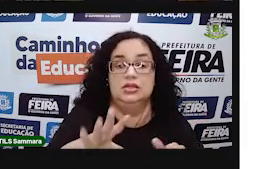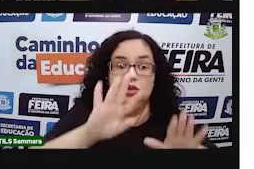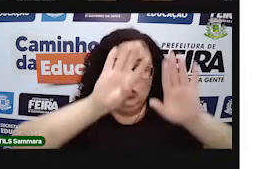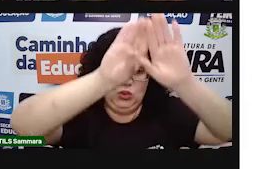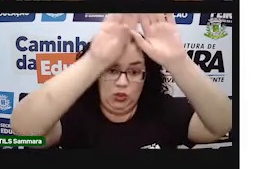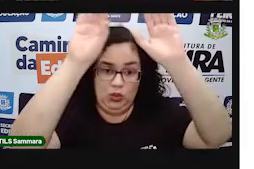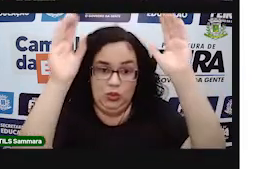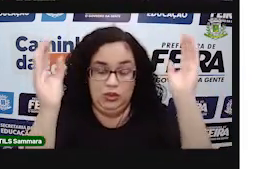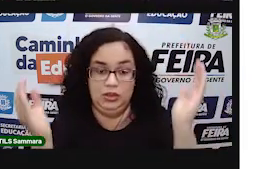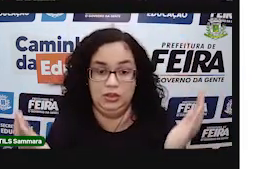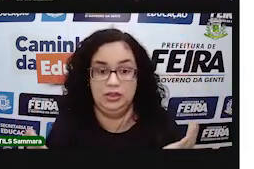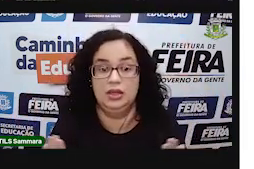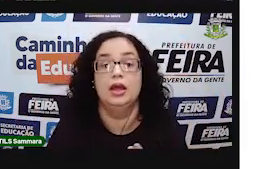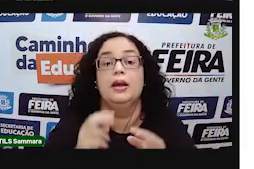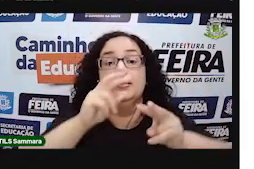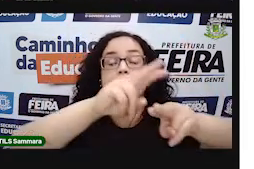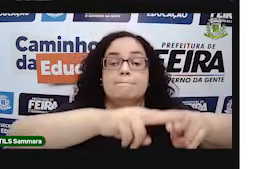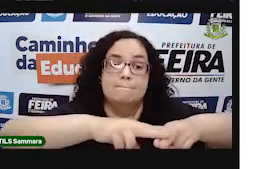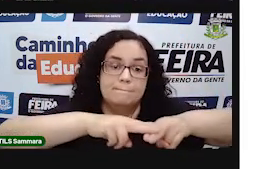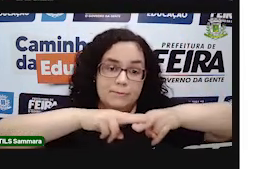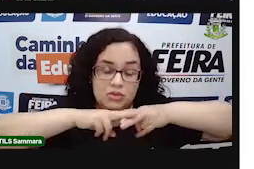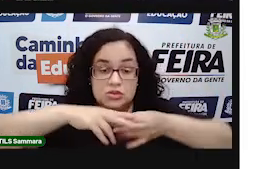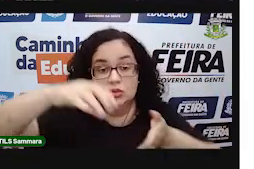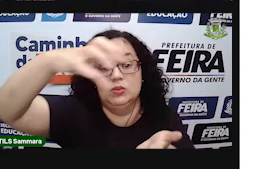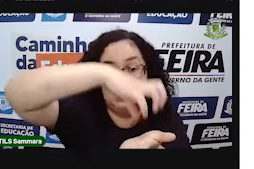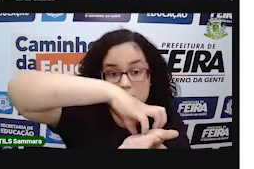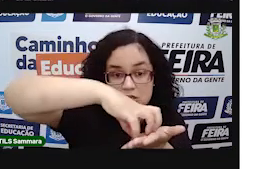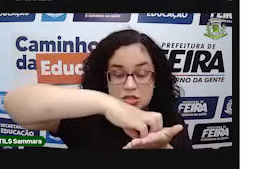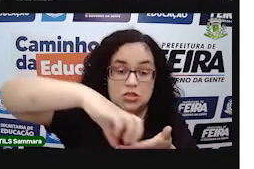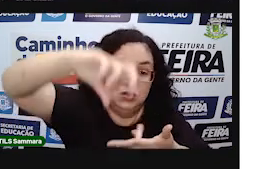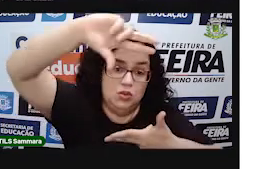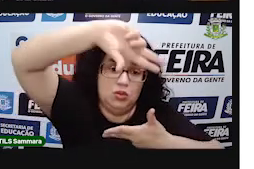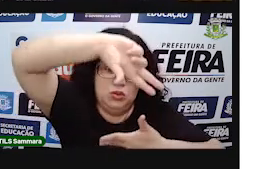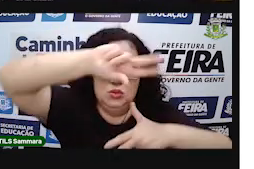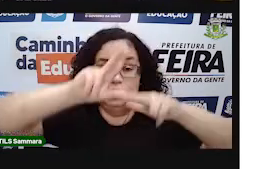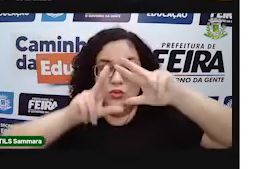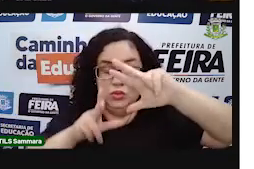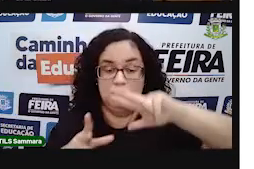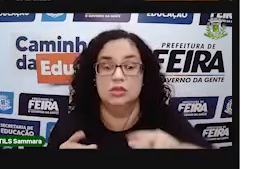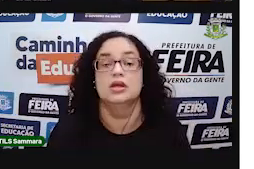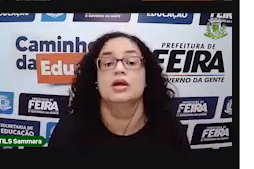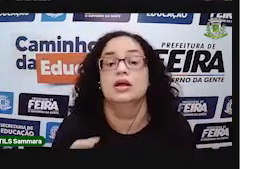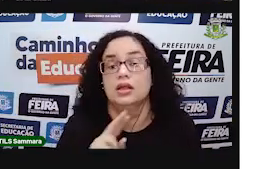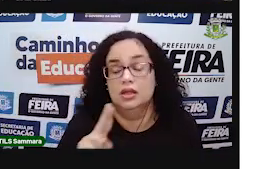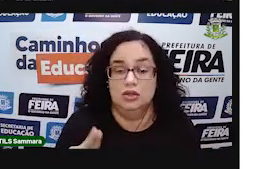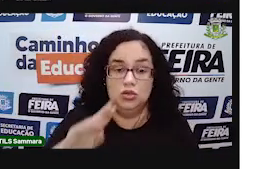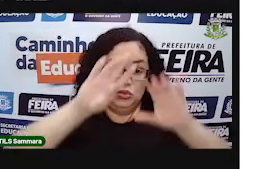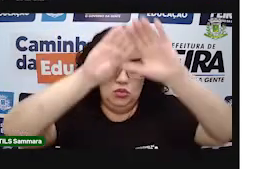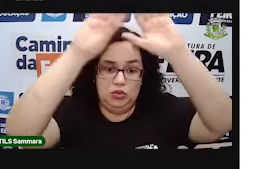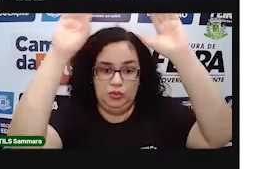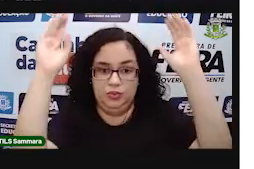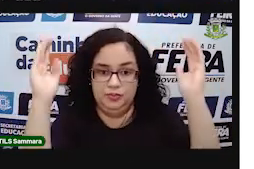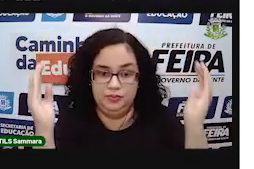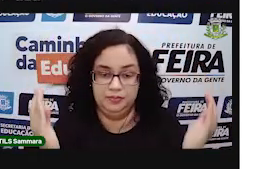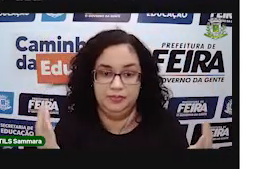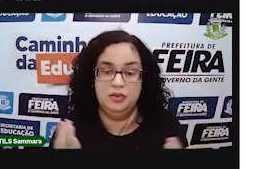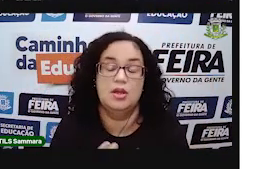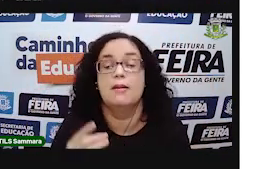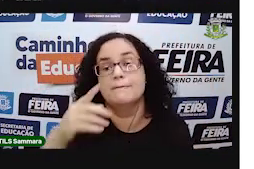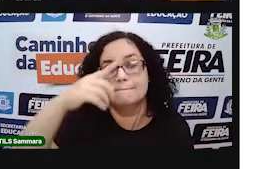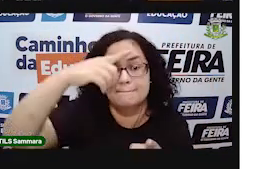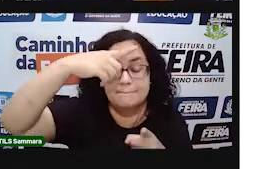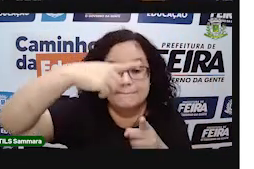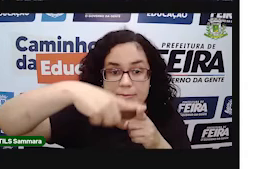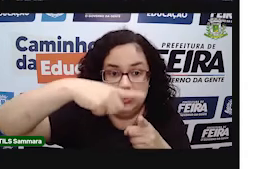arredondada. E por isso que esses sólidos geométricos, eles são chamados de corpos redondos. Porque